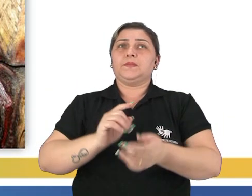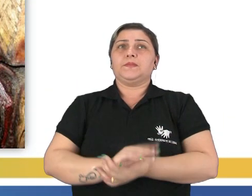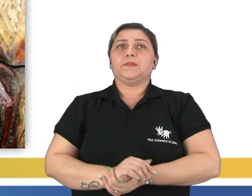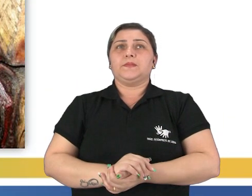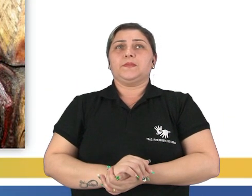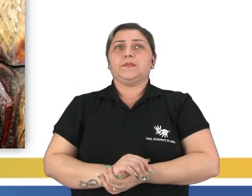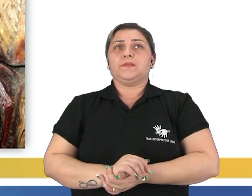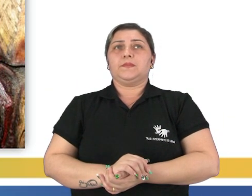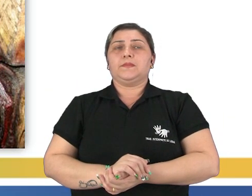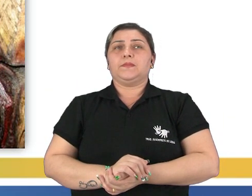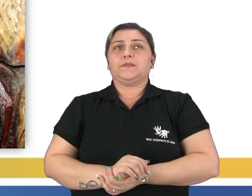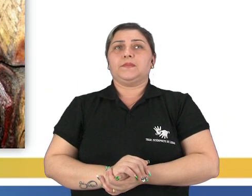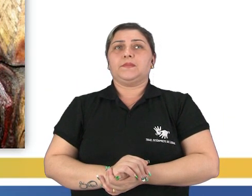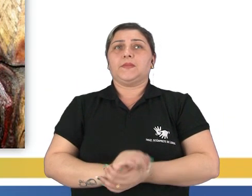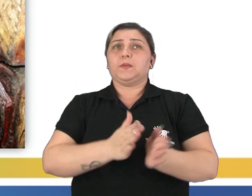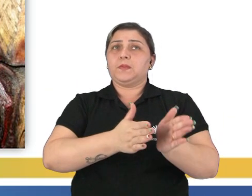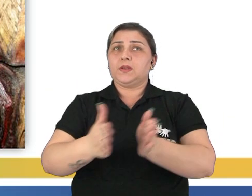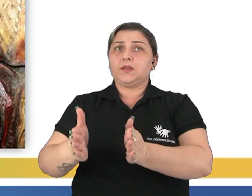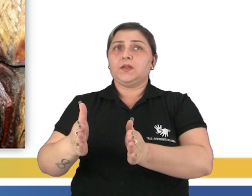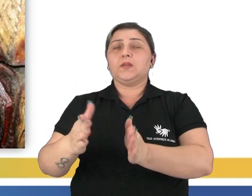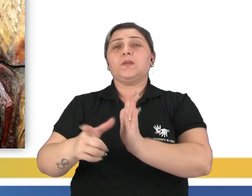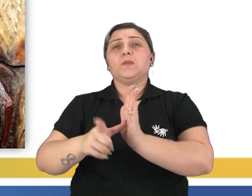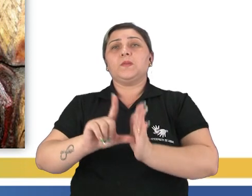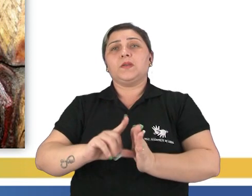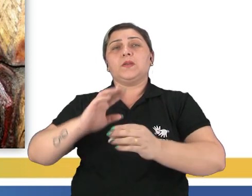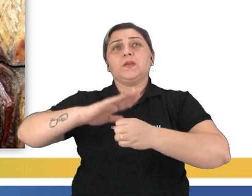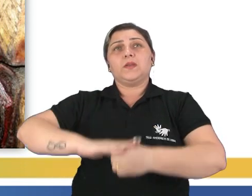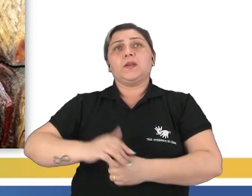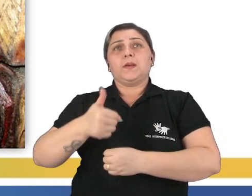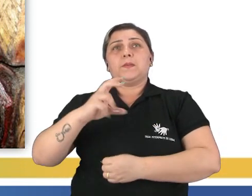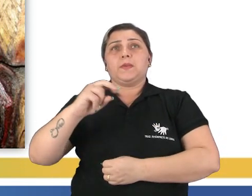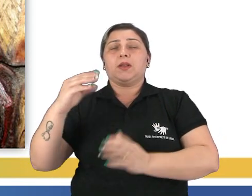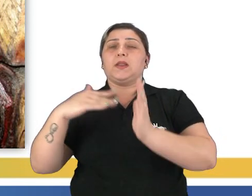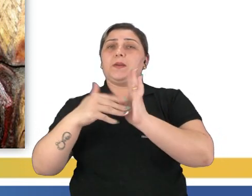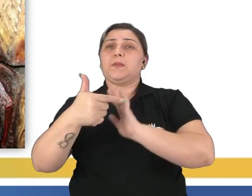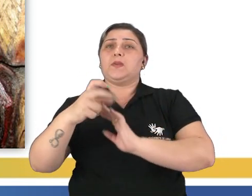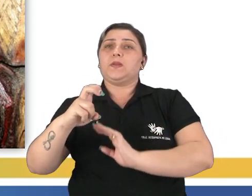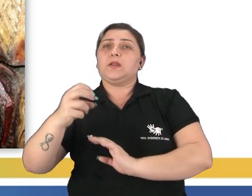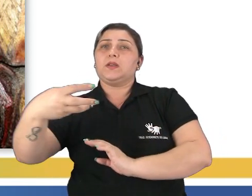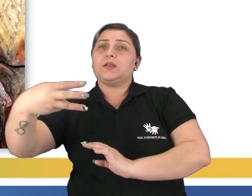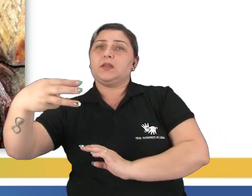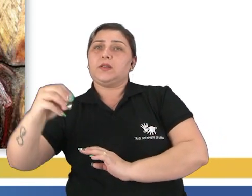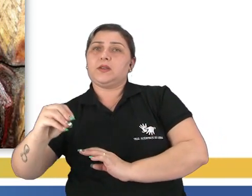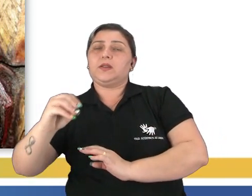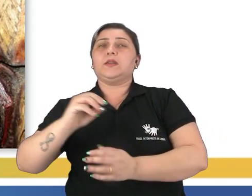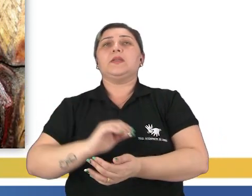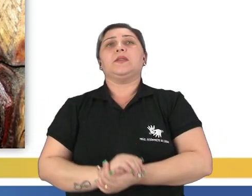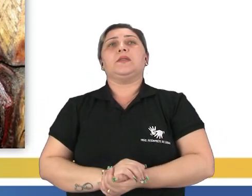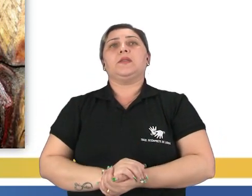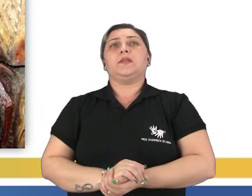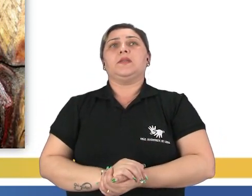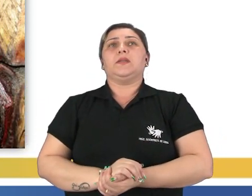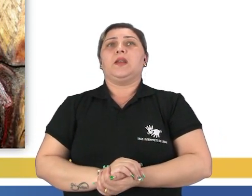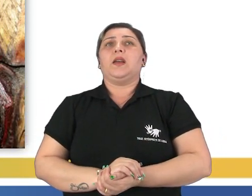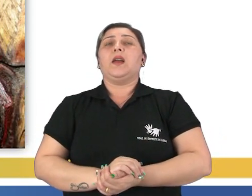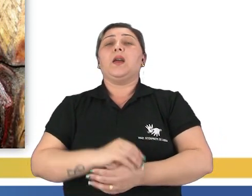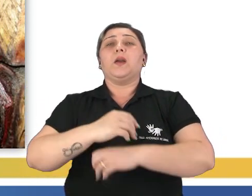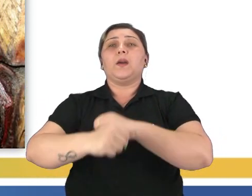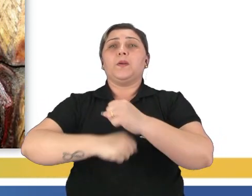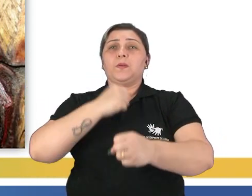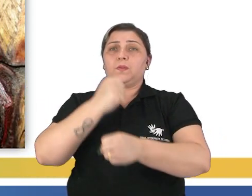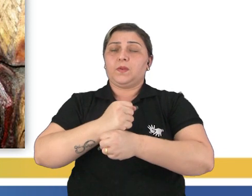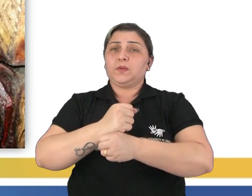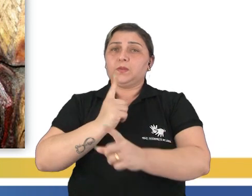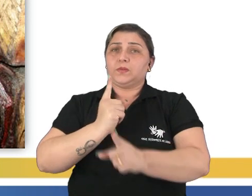tem ali, pré... Perdão, tem ali, período pré-colonial, que vai de 1500 a 1530. 1500 é o ano do